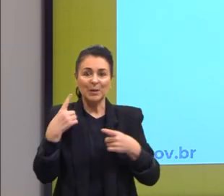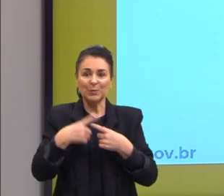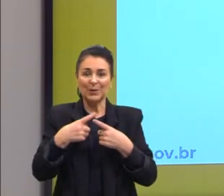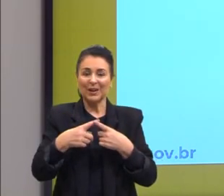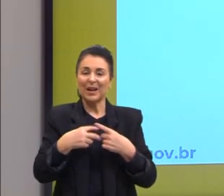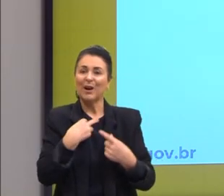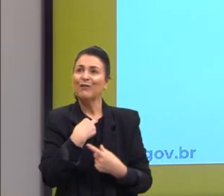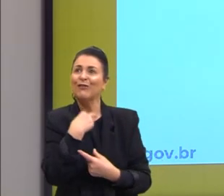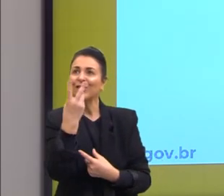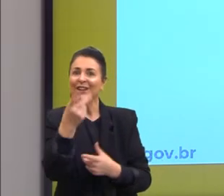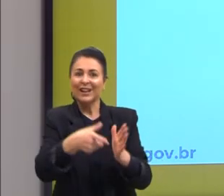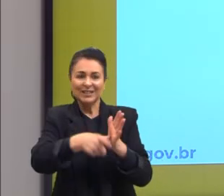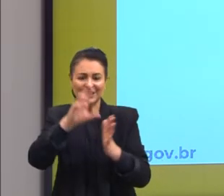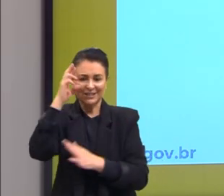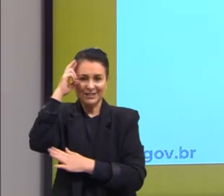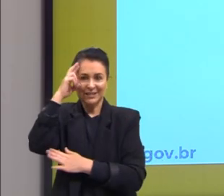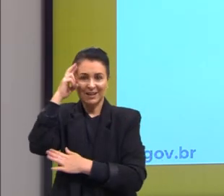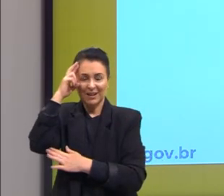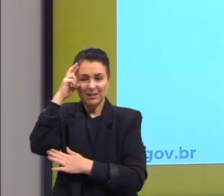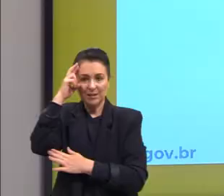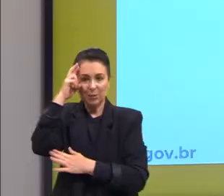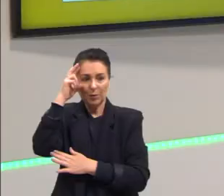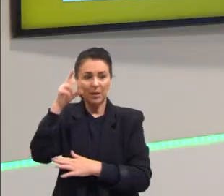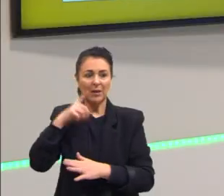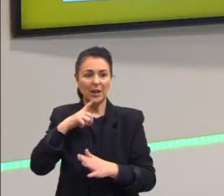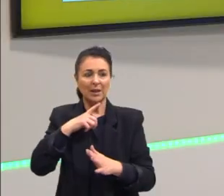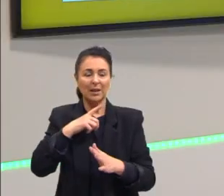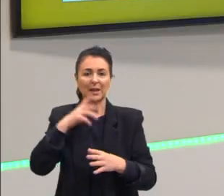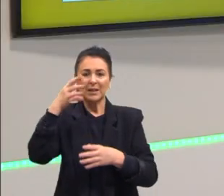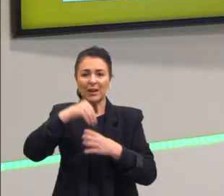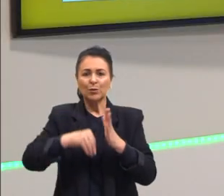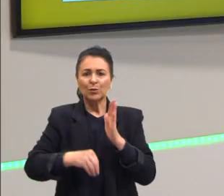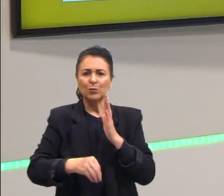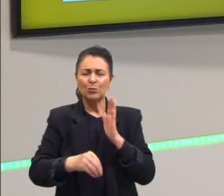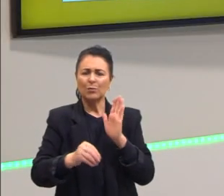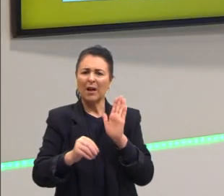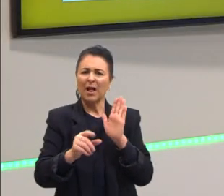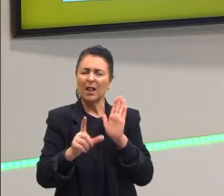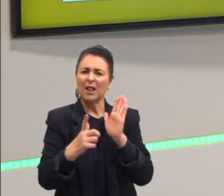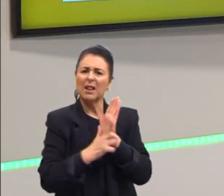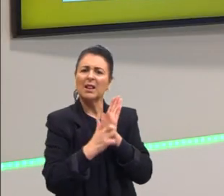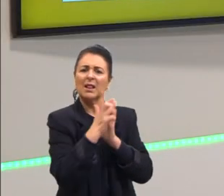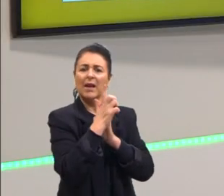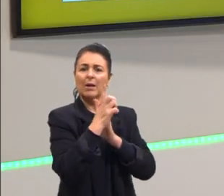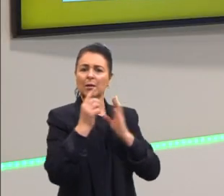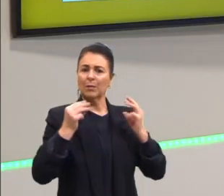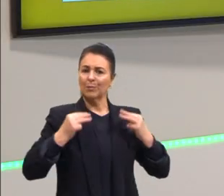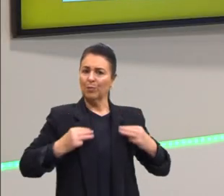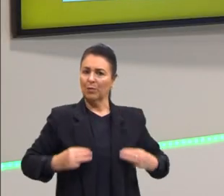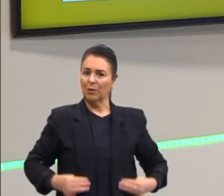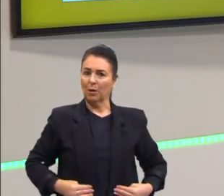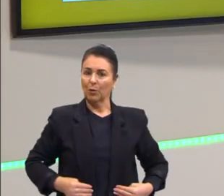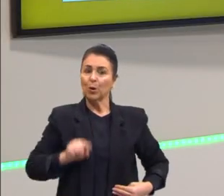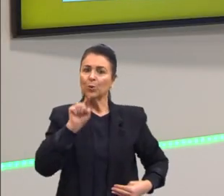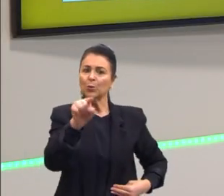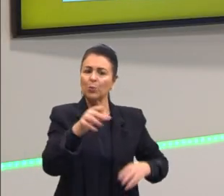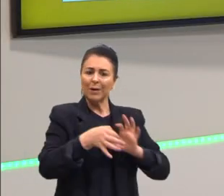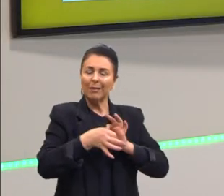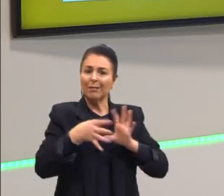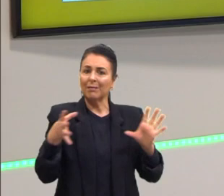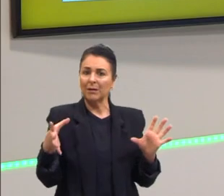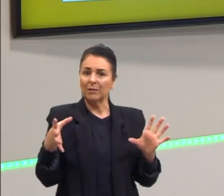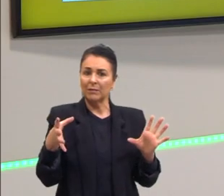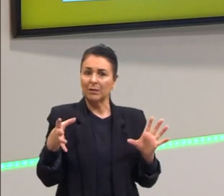estaria determinada pela lei moral. O sujeito está livre, não está condicionado a nada, você vai agir assim